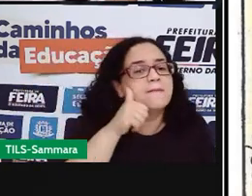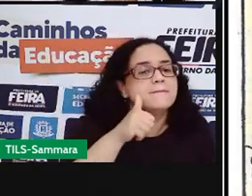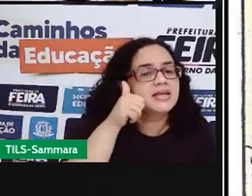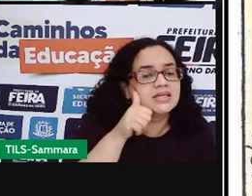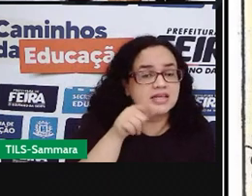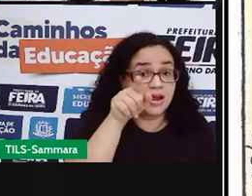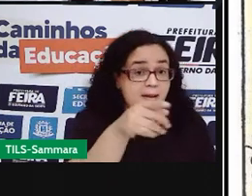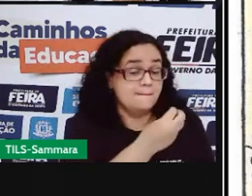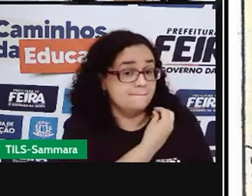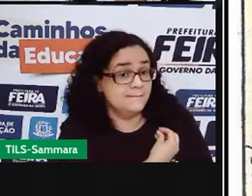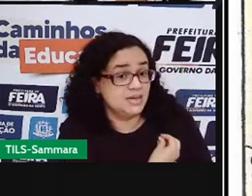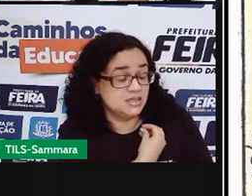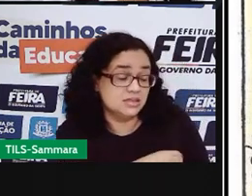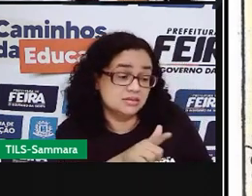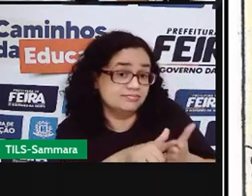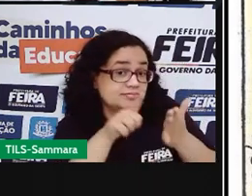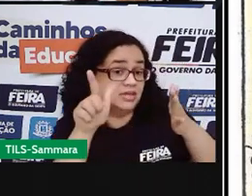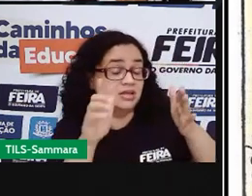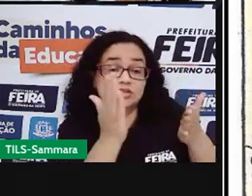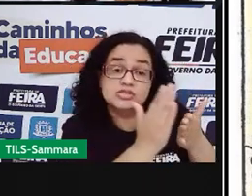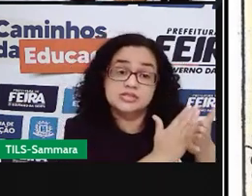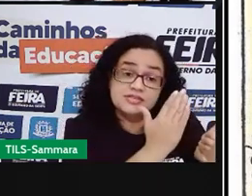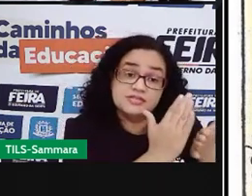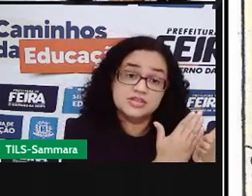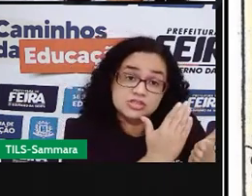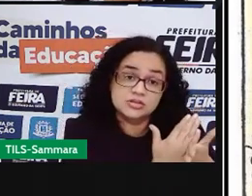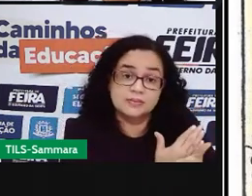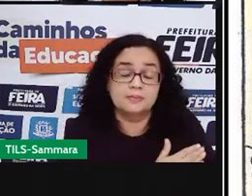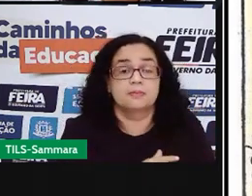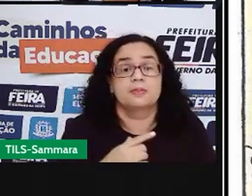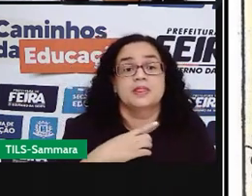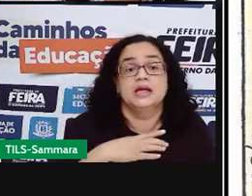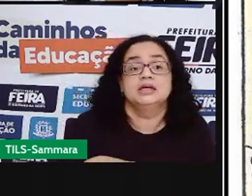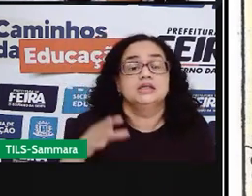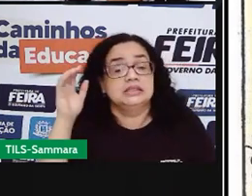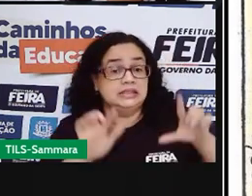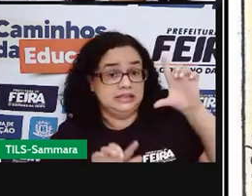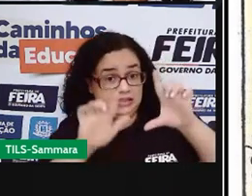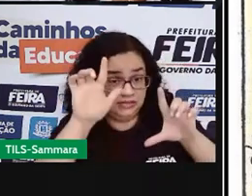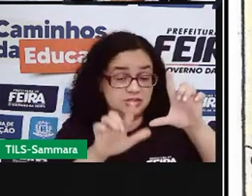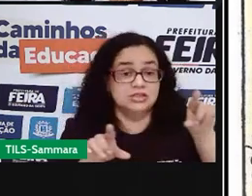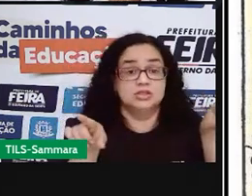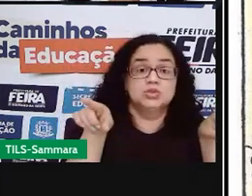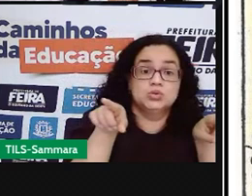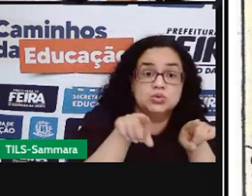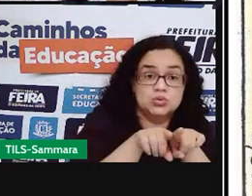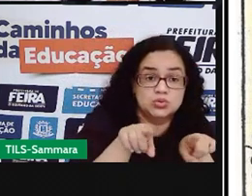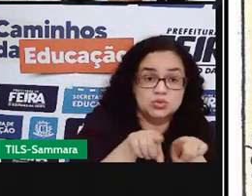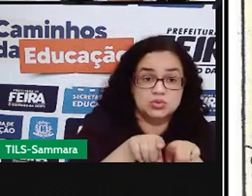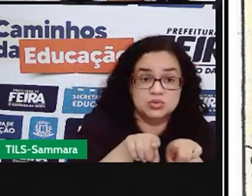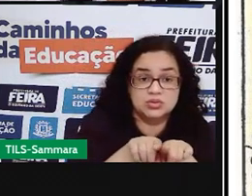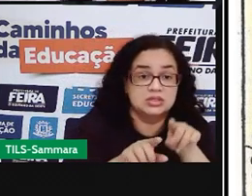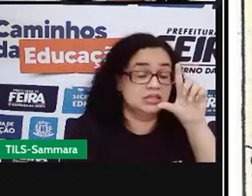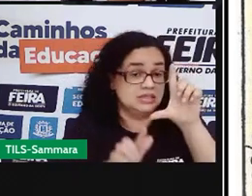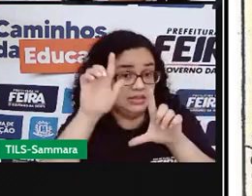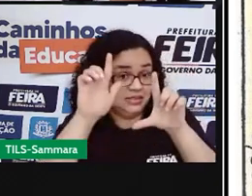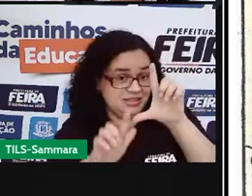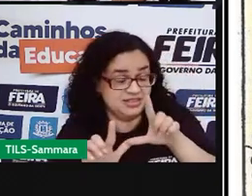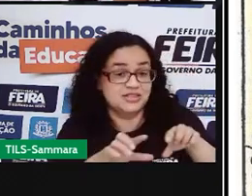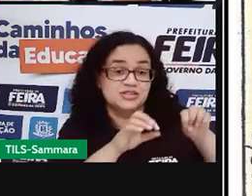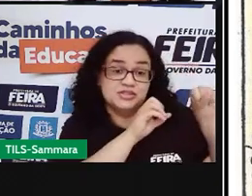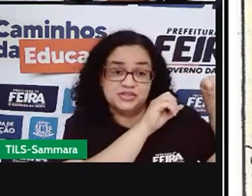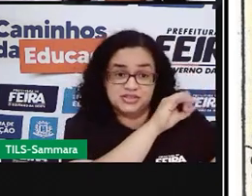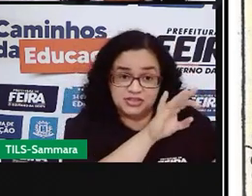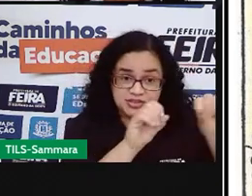presente nos jornais, nas revistas, em alguns canais de TV, principalmente os canais educativos,